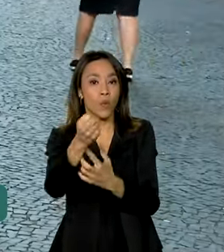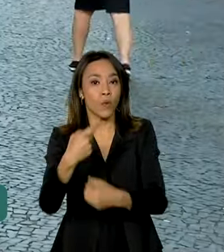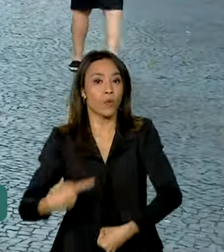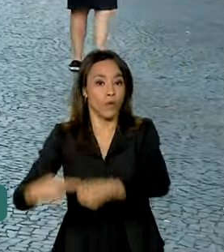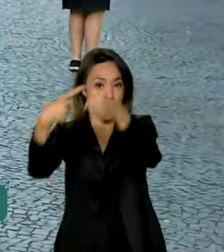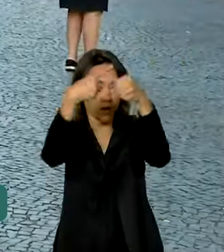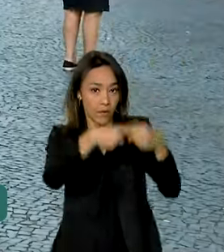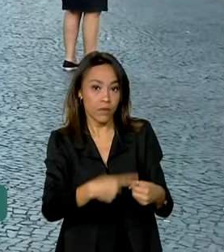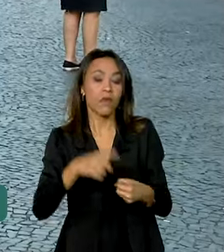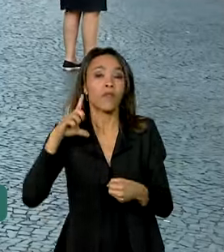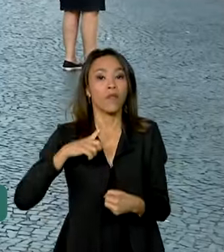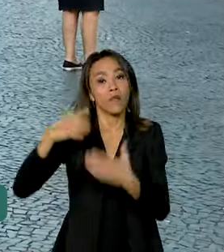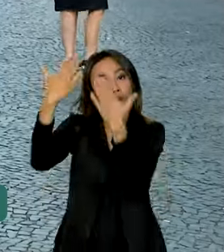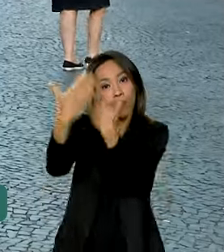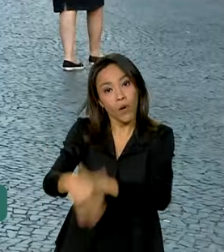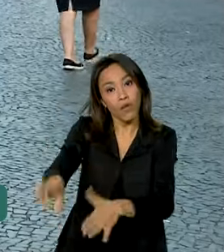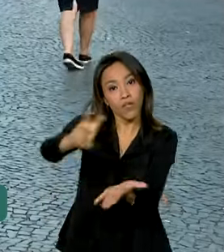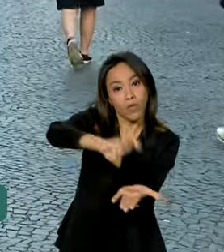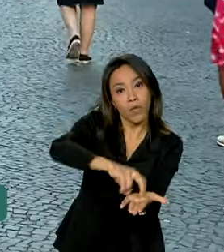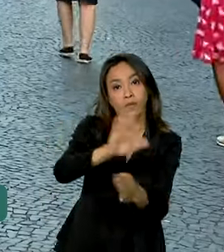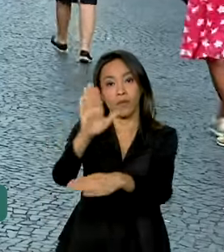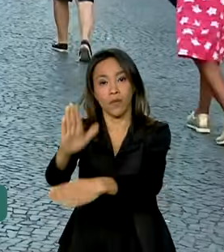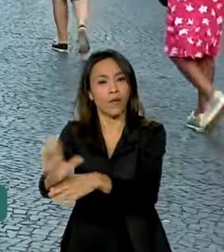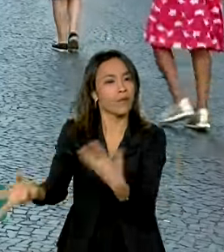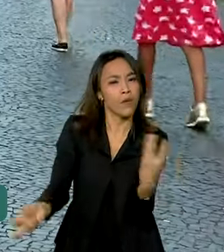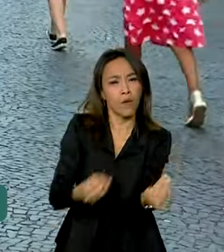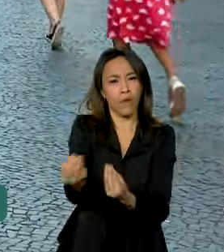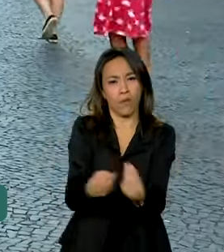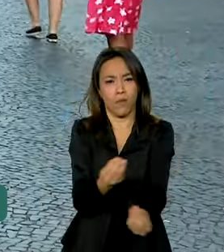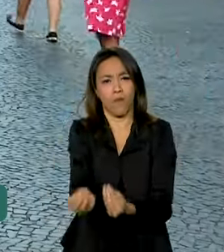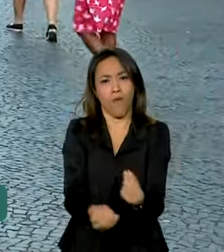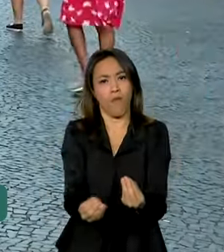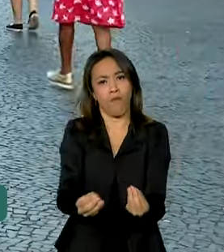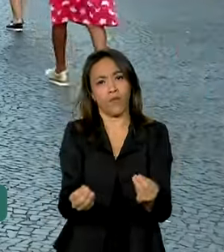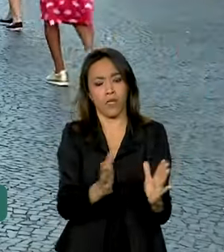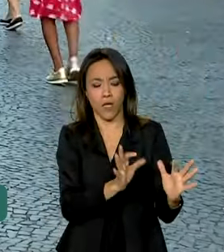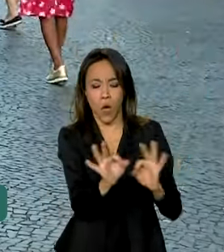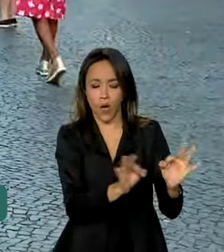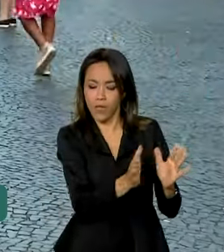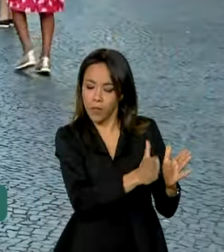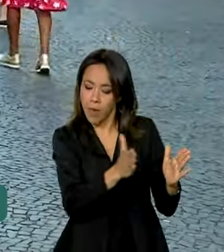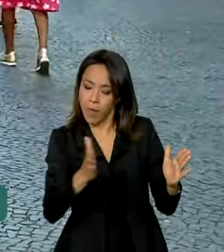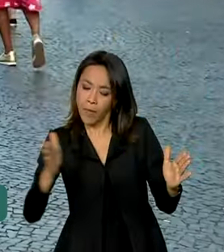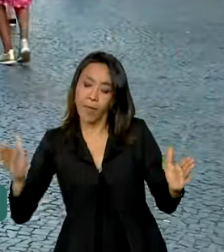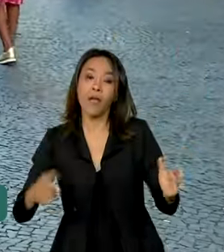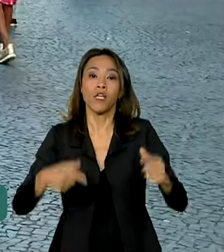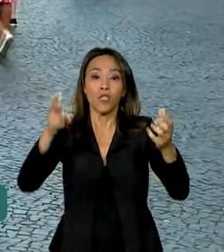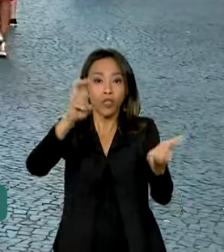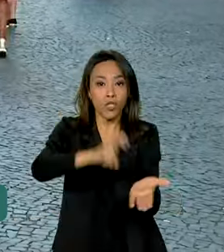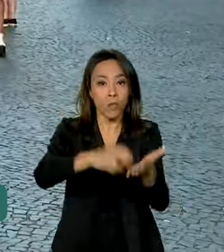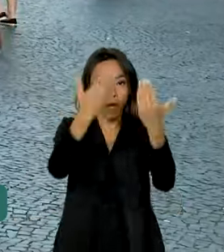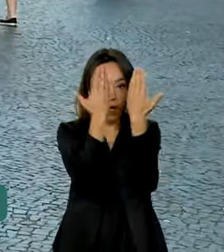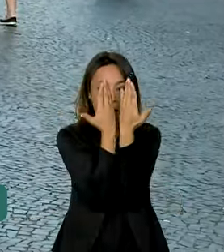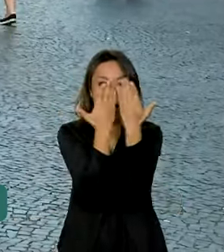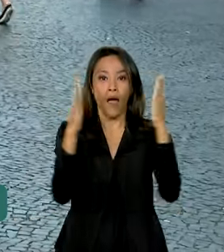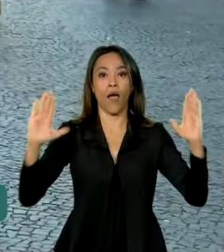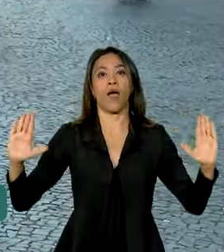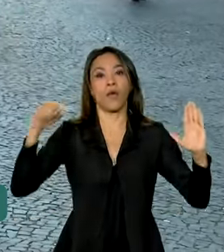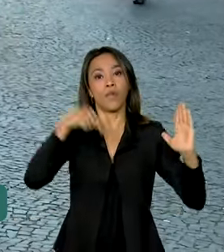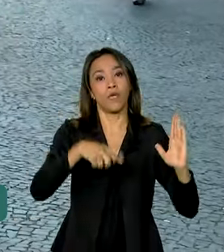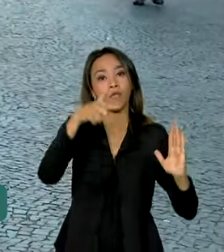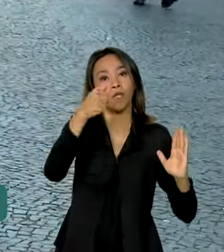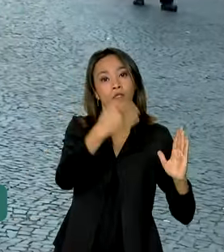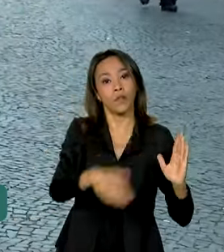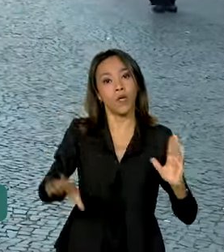Vanessa. Haverá provas pela manhã e à tarde. Como é que vai ser esse cronograma? Pela manhã, os portões serão abertos às 7h30,